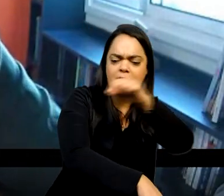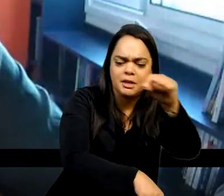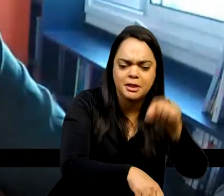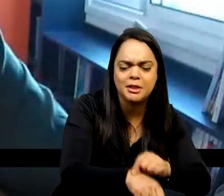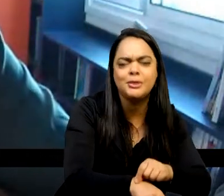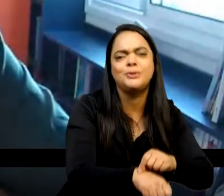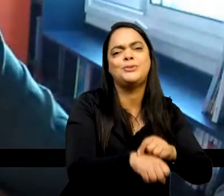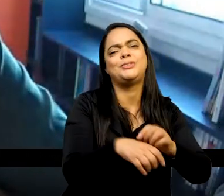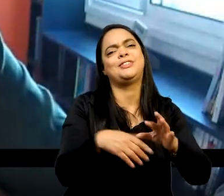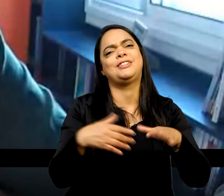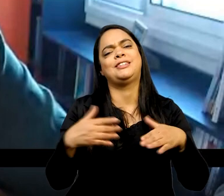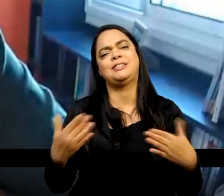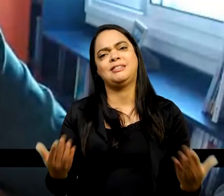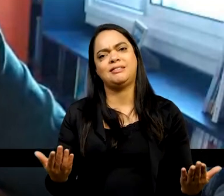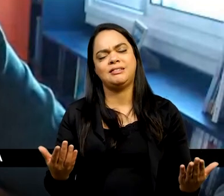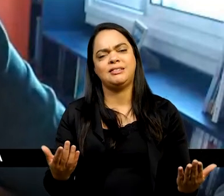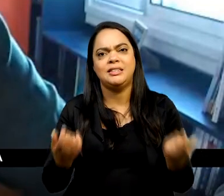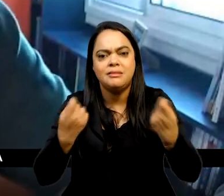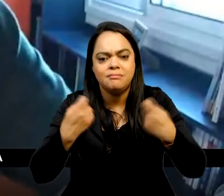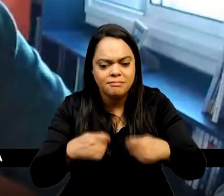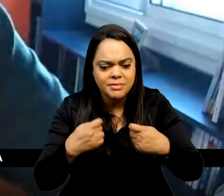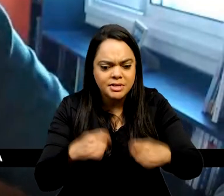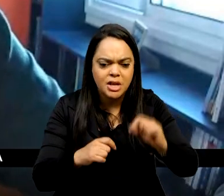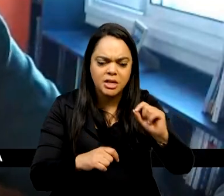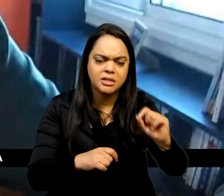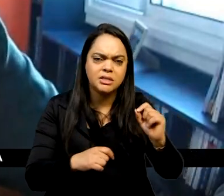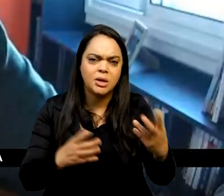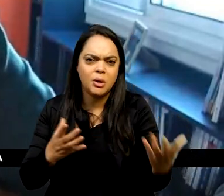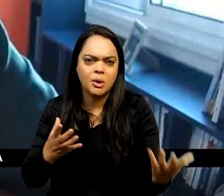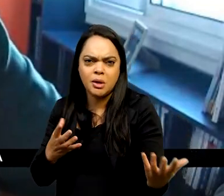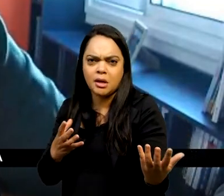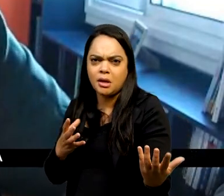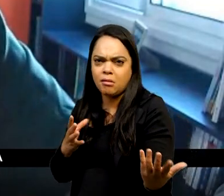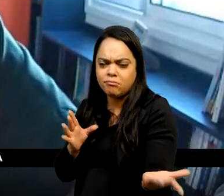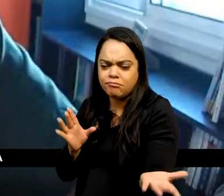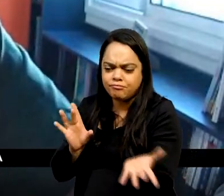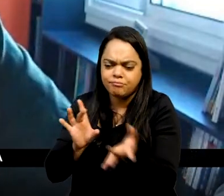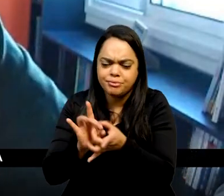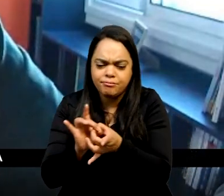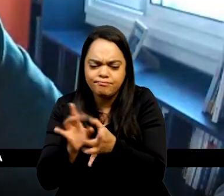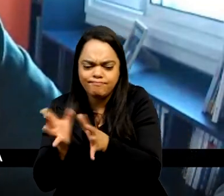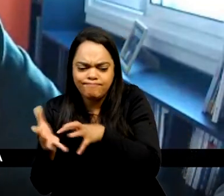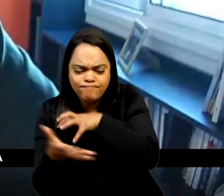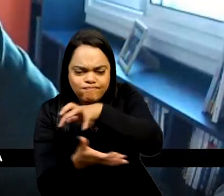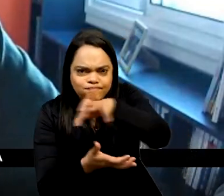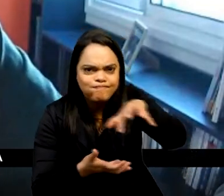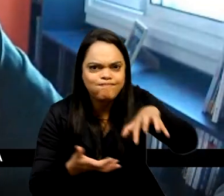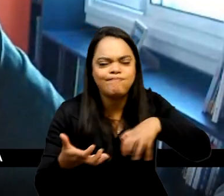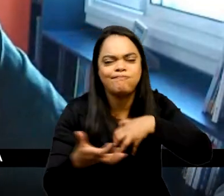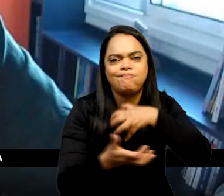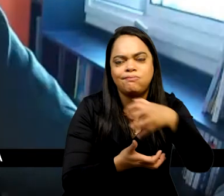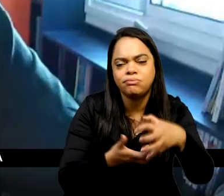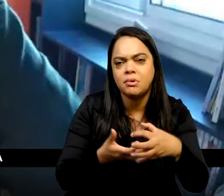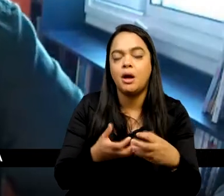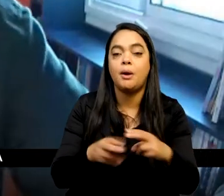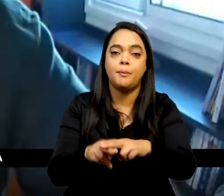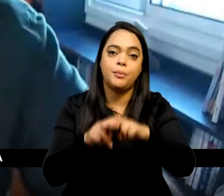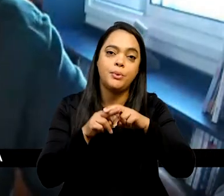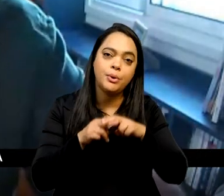sem grada, né, cruzada, também de diversas maneiras. Não existe uma única ponte entre